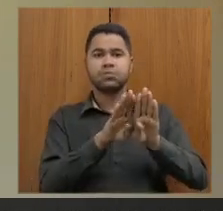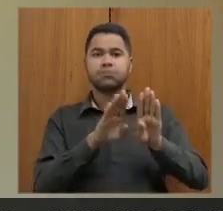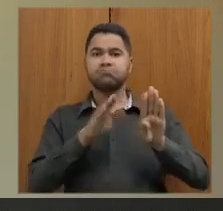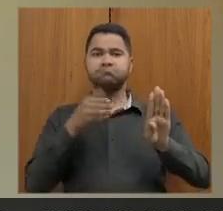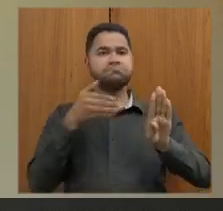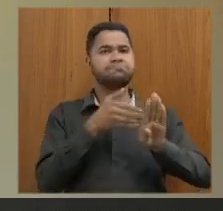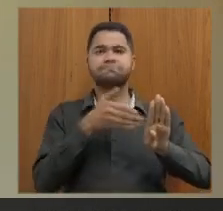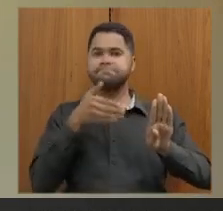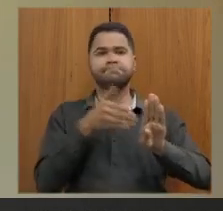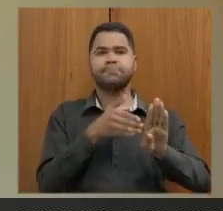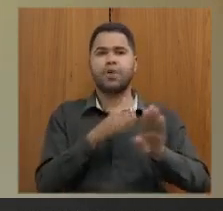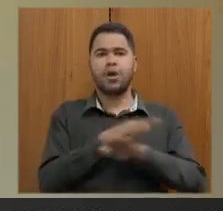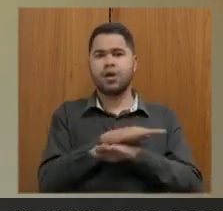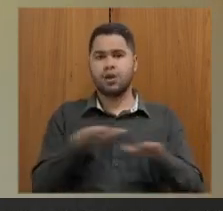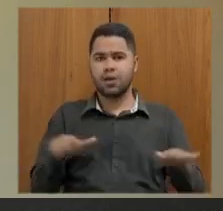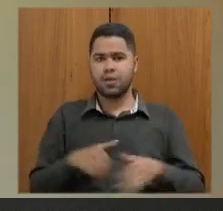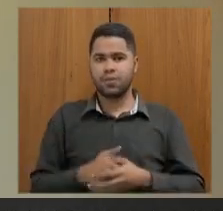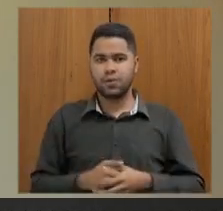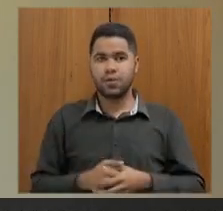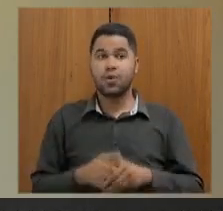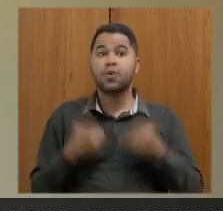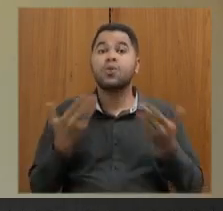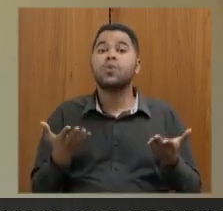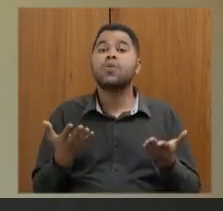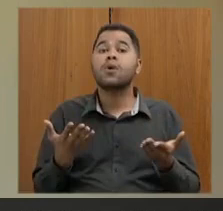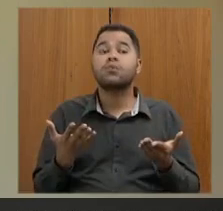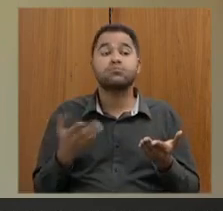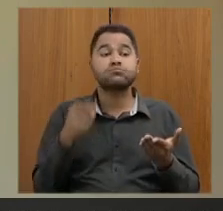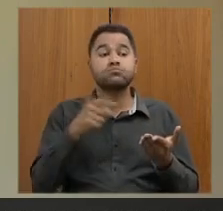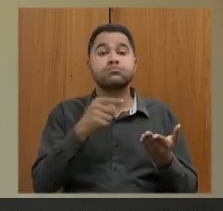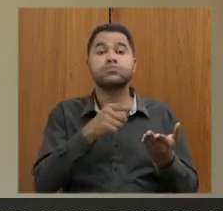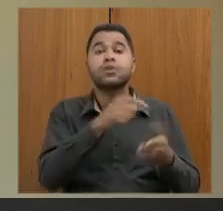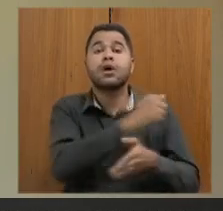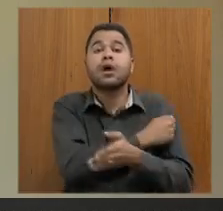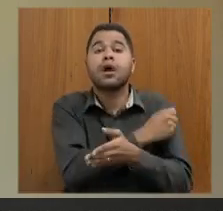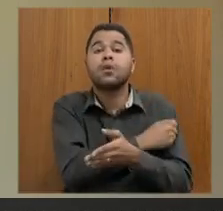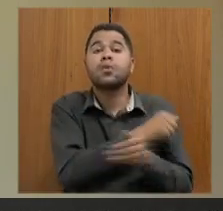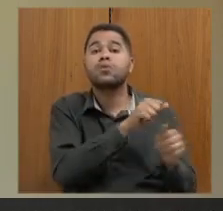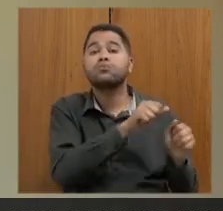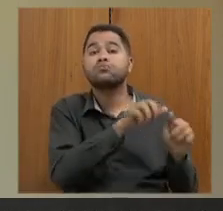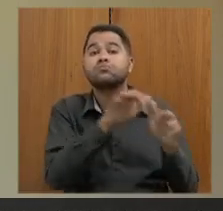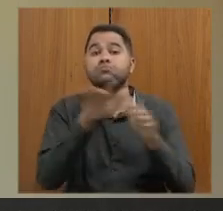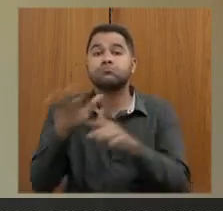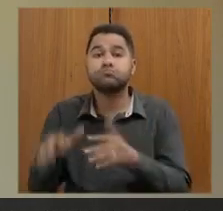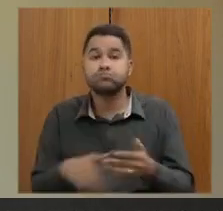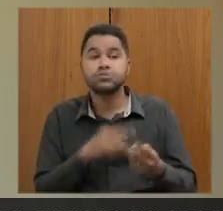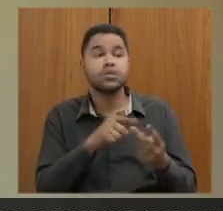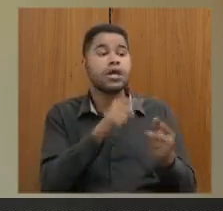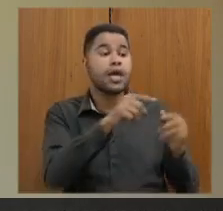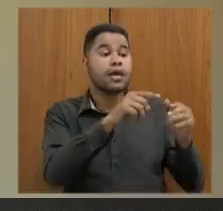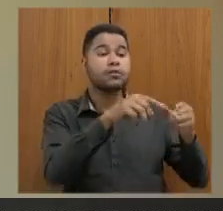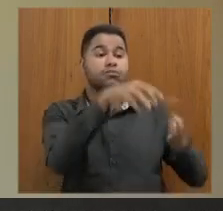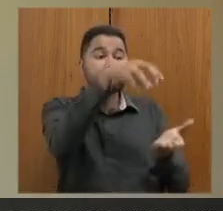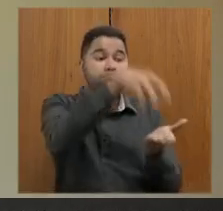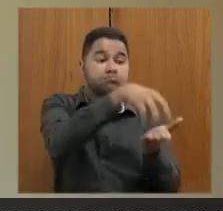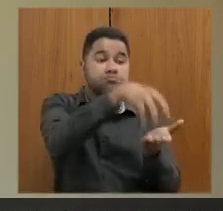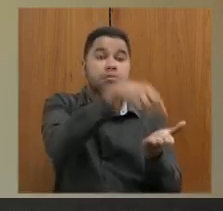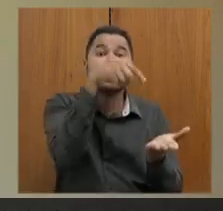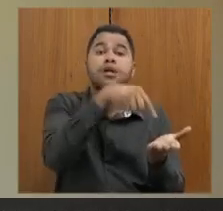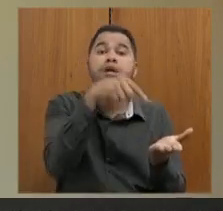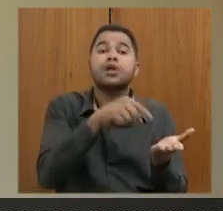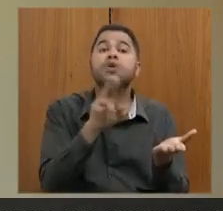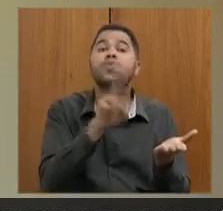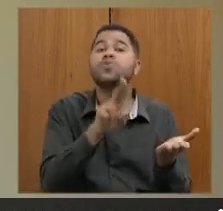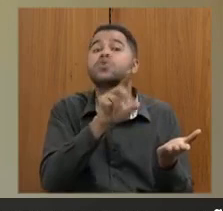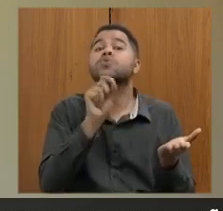mais a comunidade escolar e qual foi a destinação dada a esses prédios e como foi definido